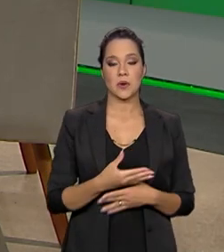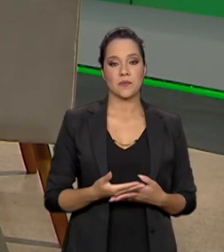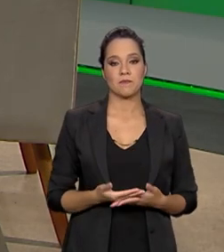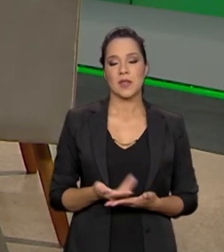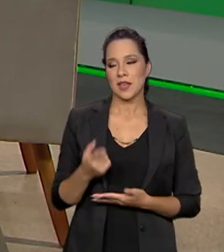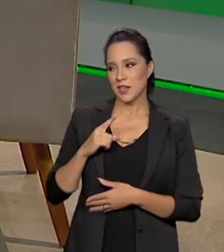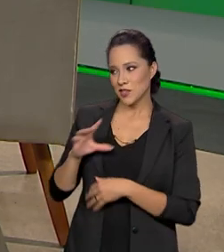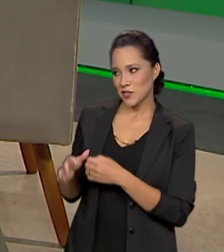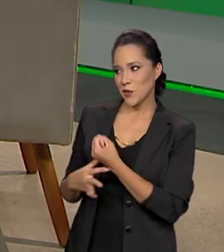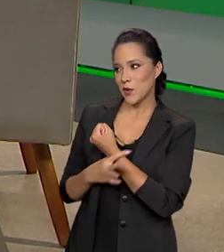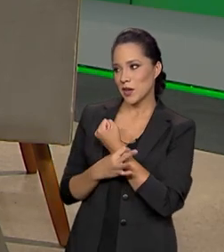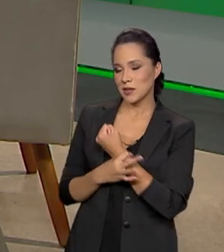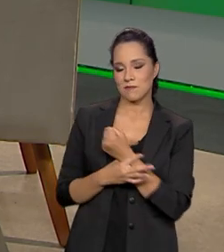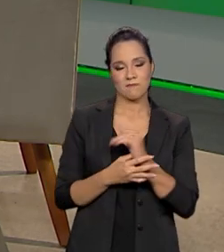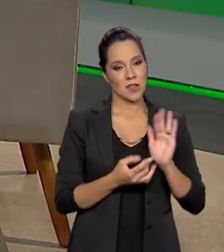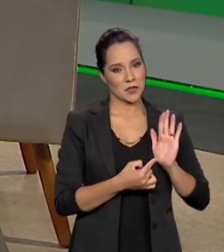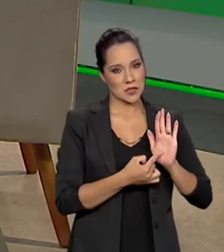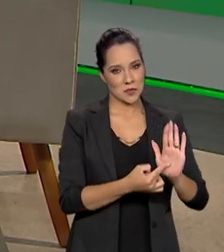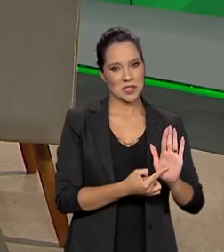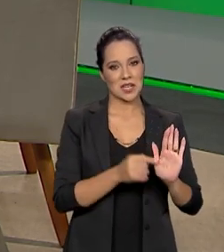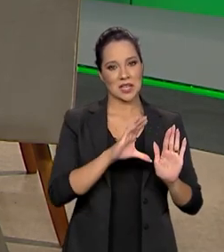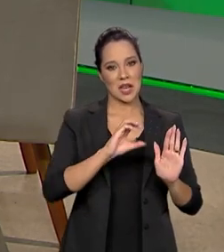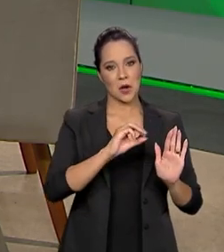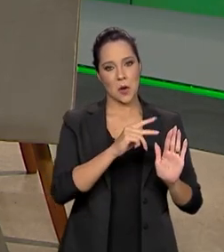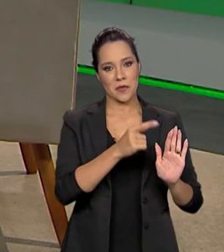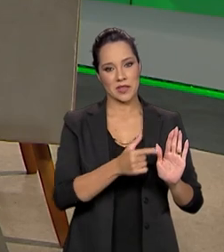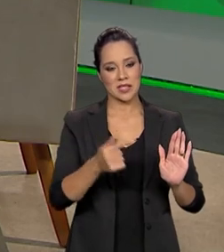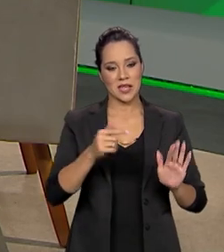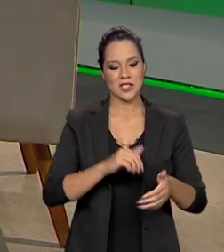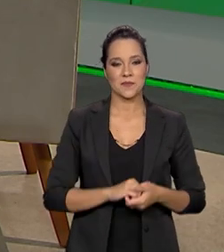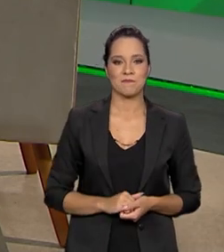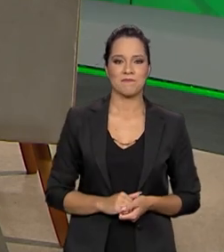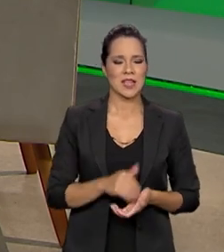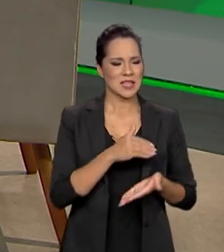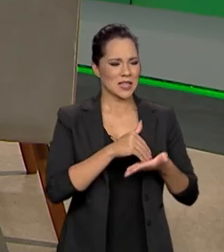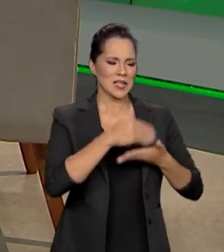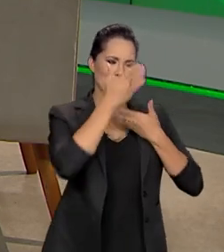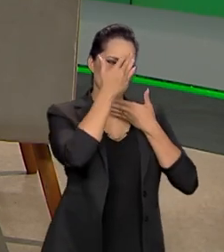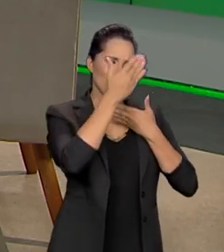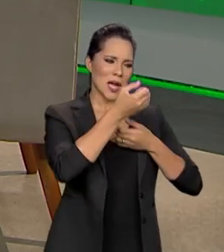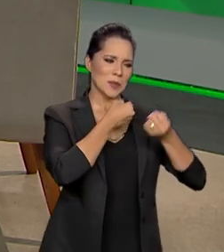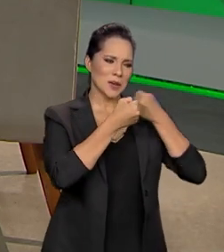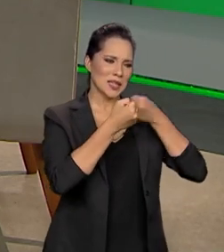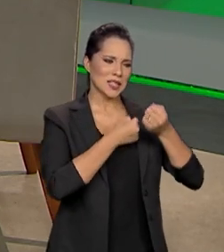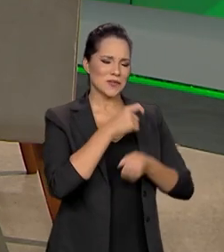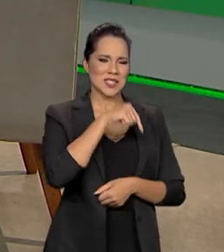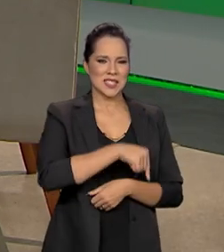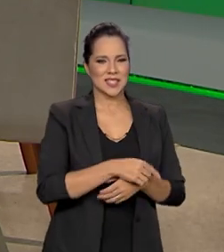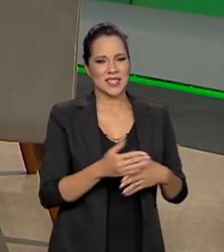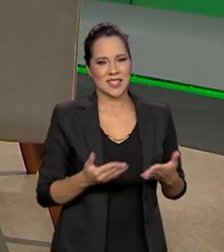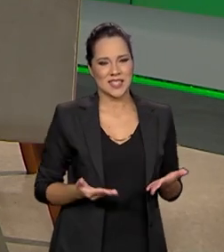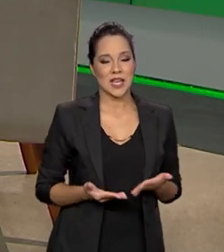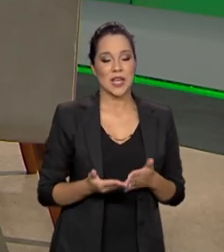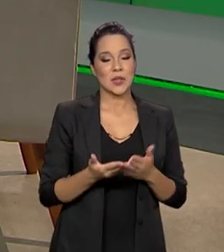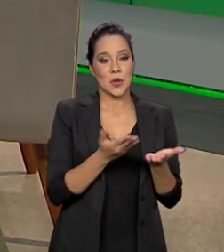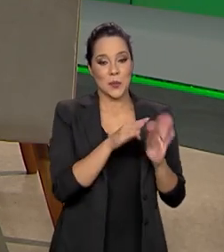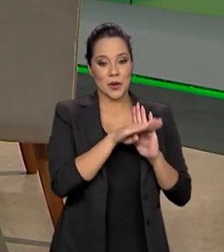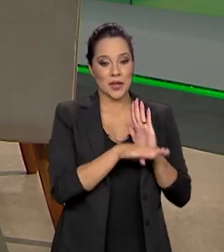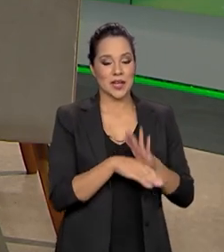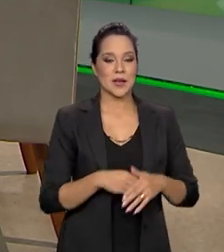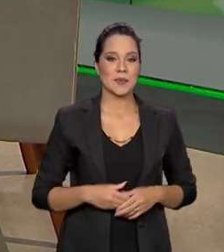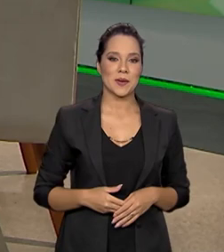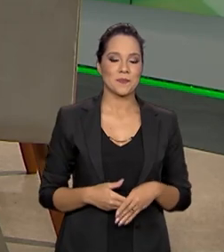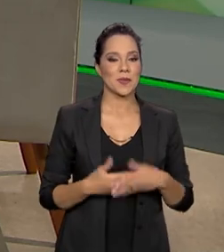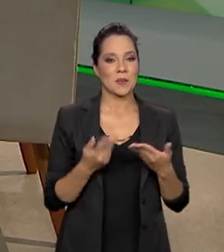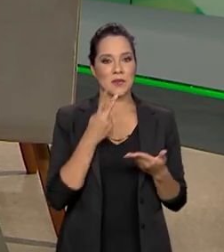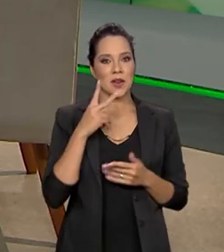Que nos traz segurança. E que vão ser apresentadas ali na COP27. Secretário, muito obrigado pela entrevista aqui. no Brasil em Pauta